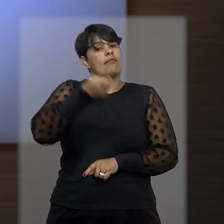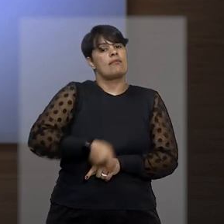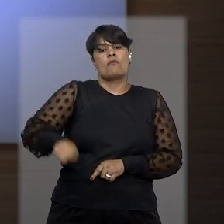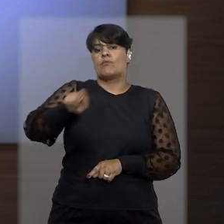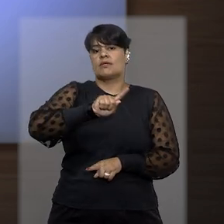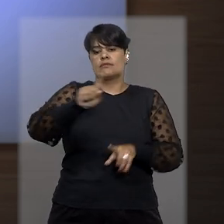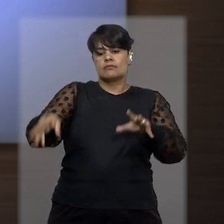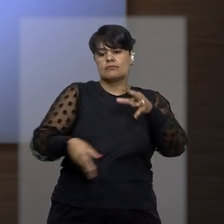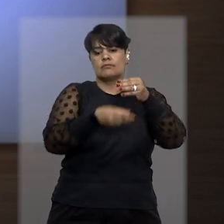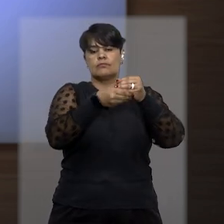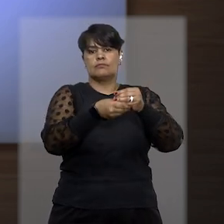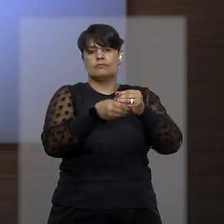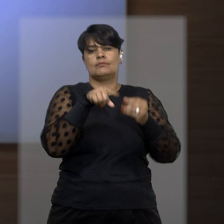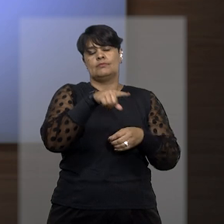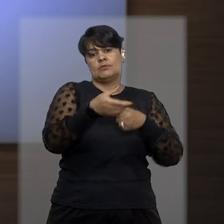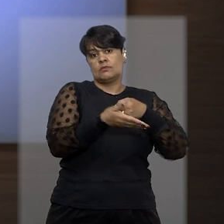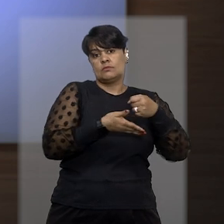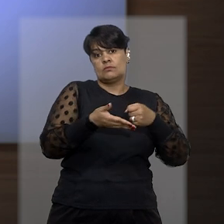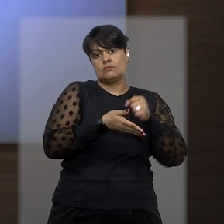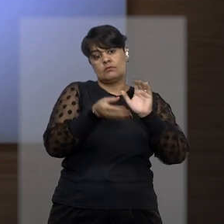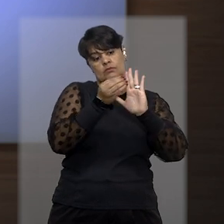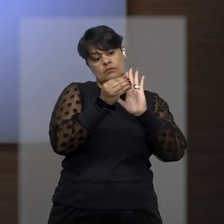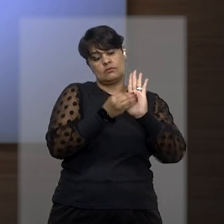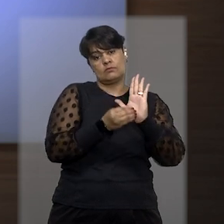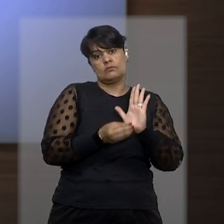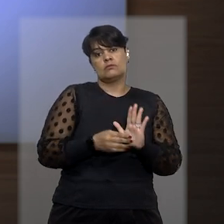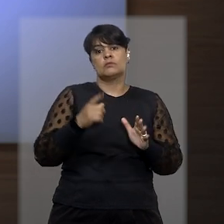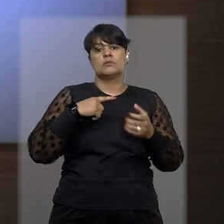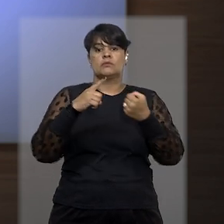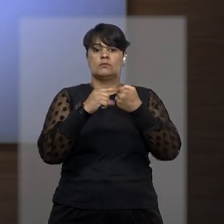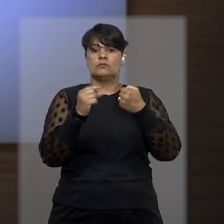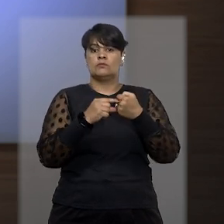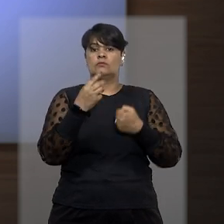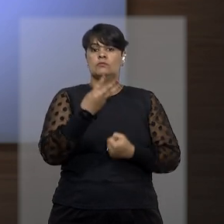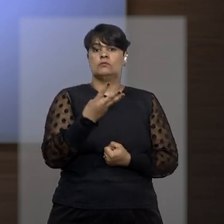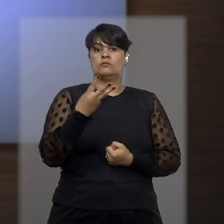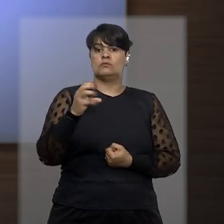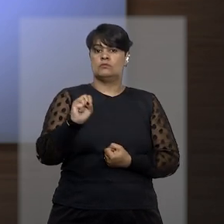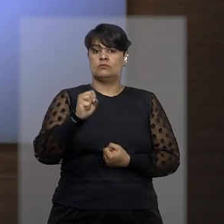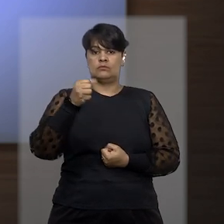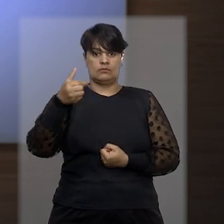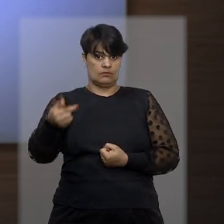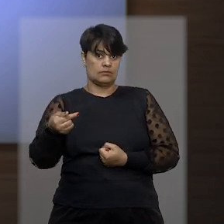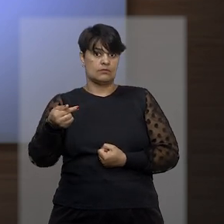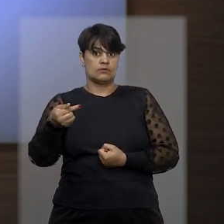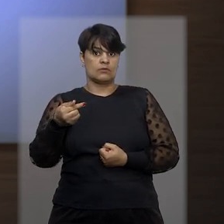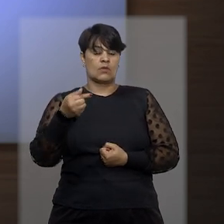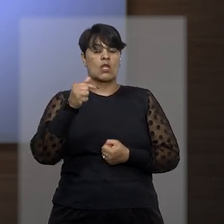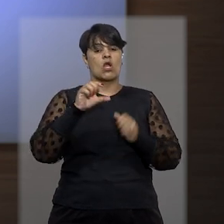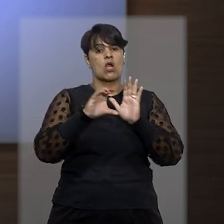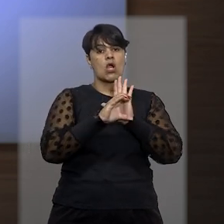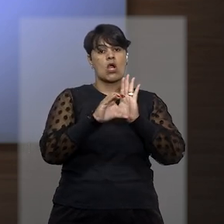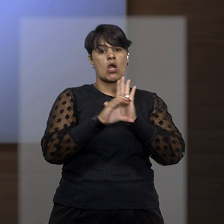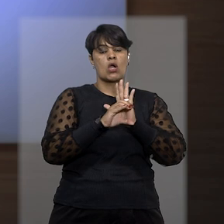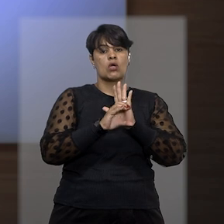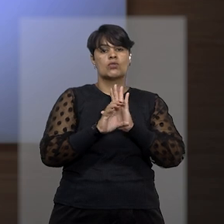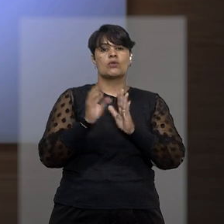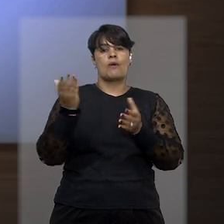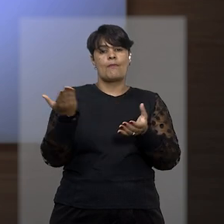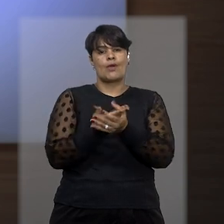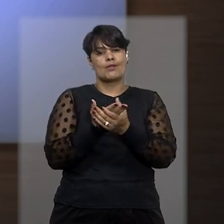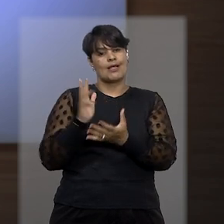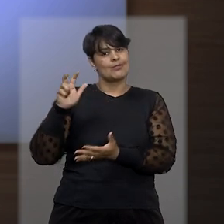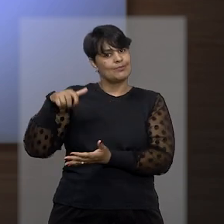incremento na base lar nos termos do que dispõe o artigo 387 do Código de Processo Penal.